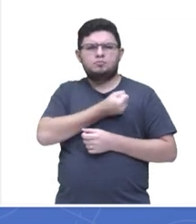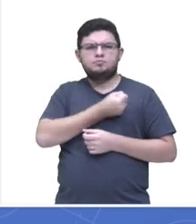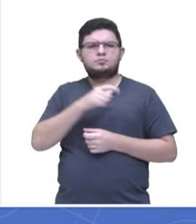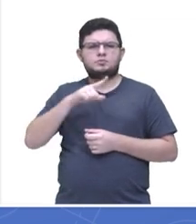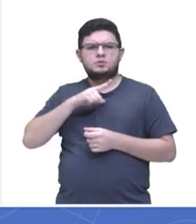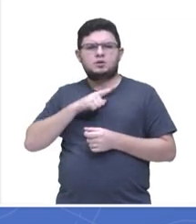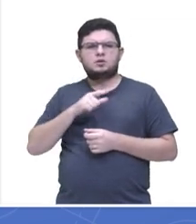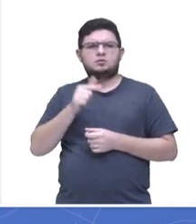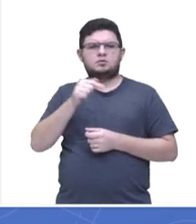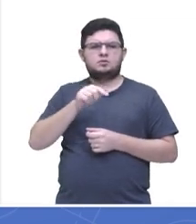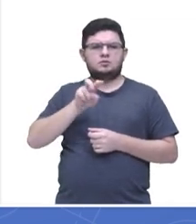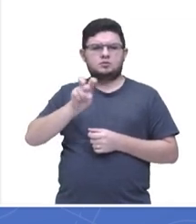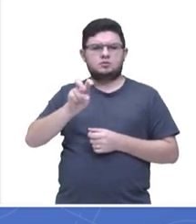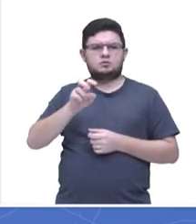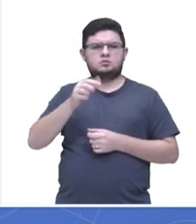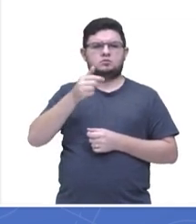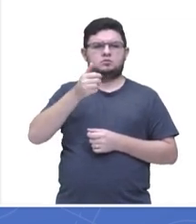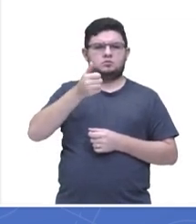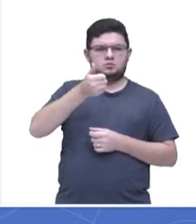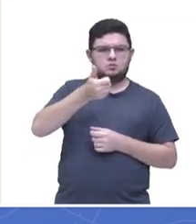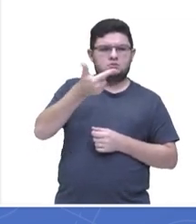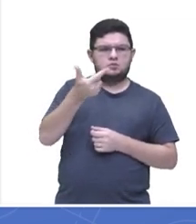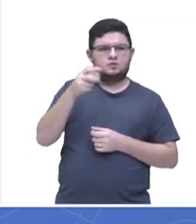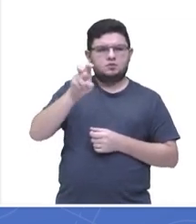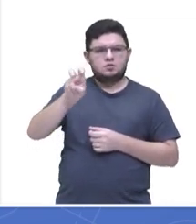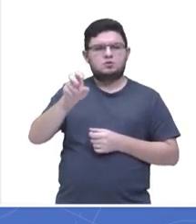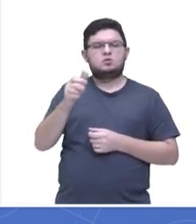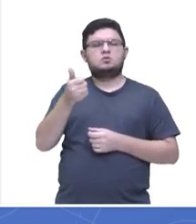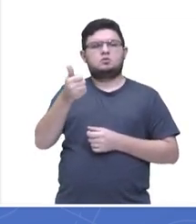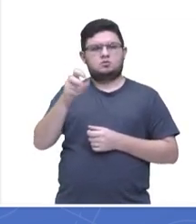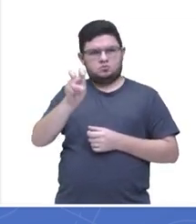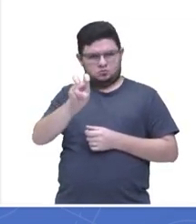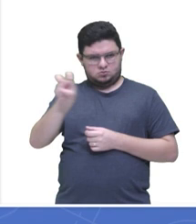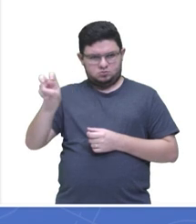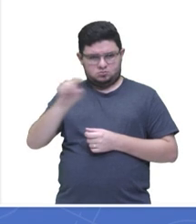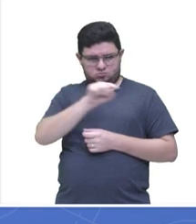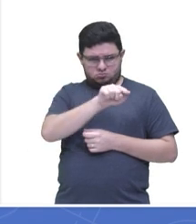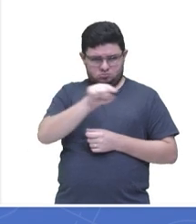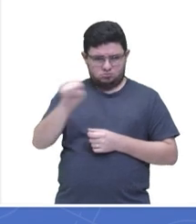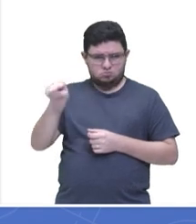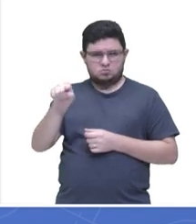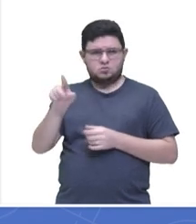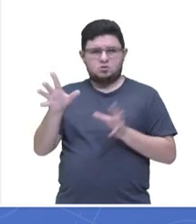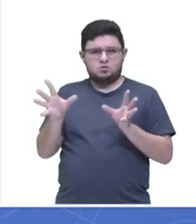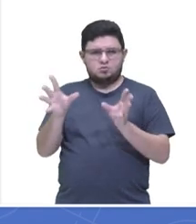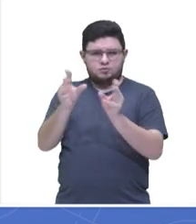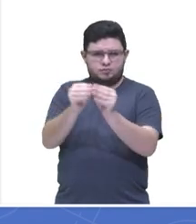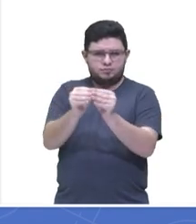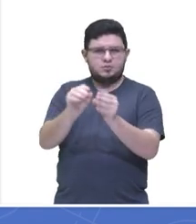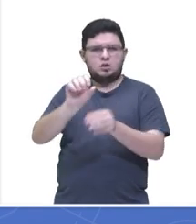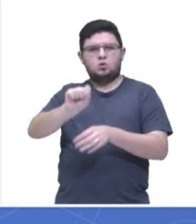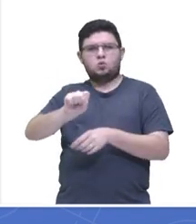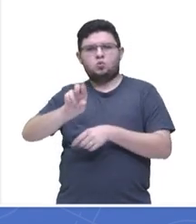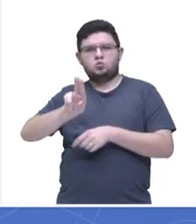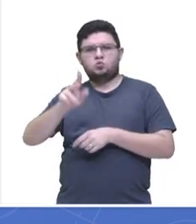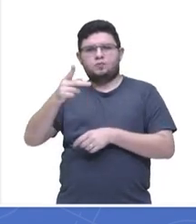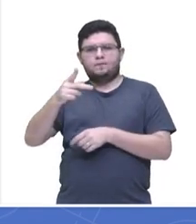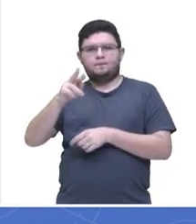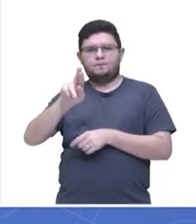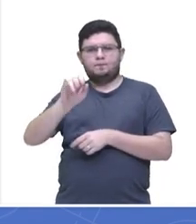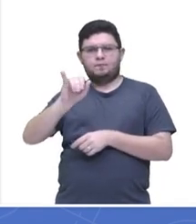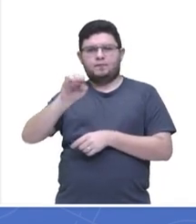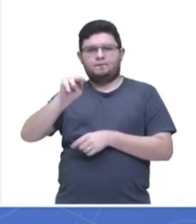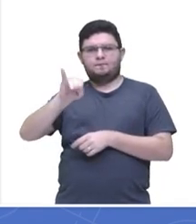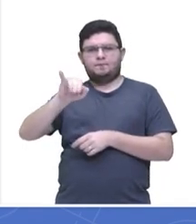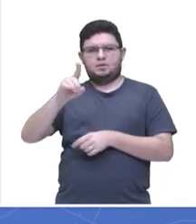os quais são suprimidos. Opa! O que que quer dizer números suprimidos? Quer